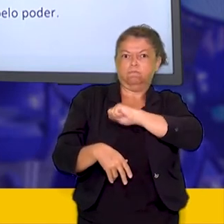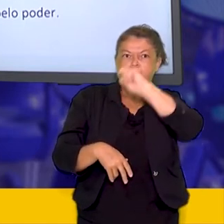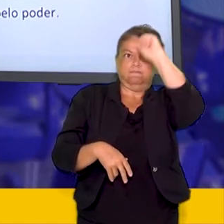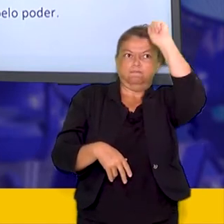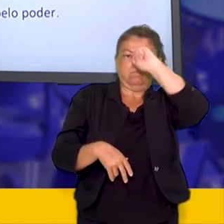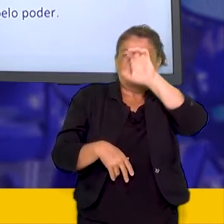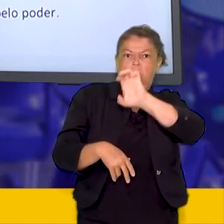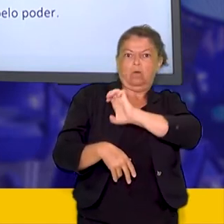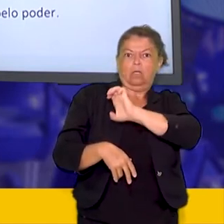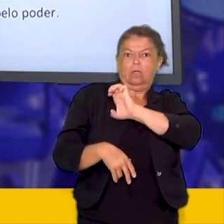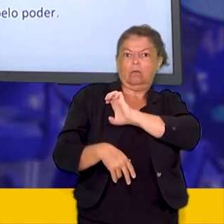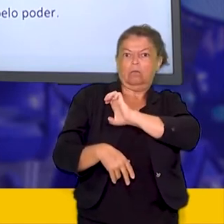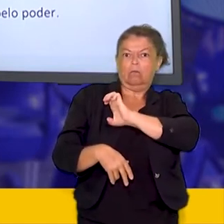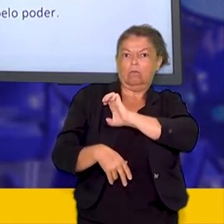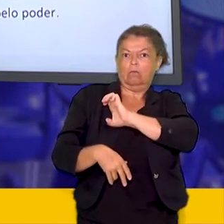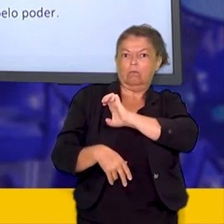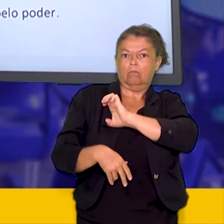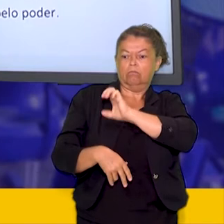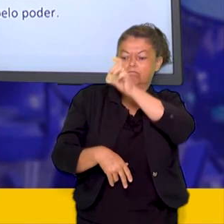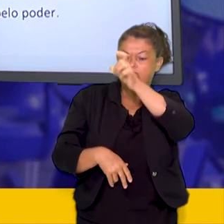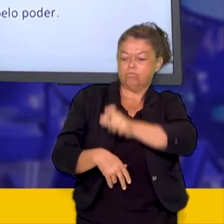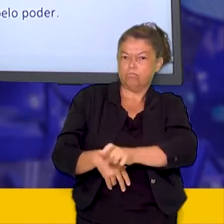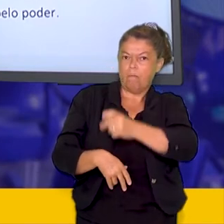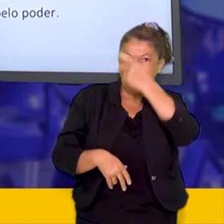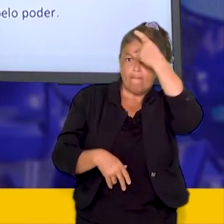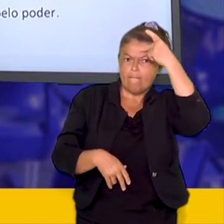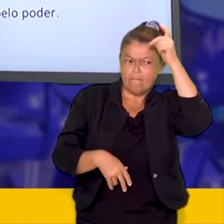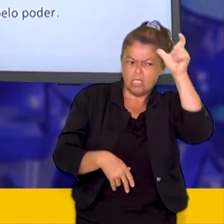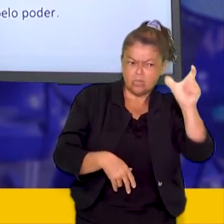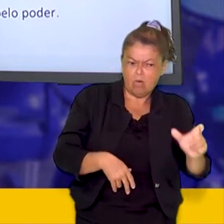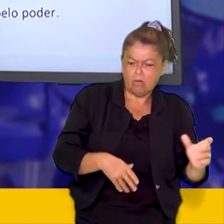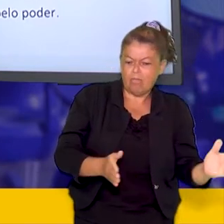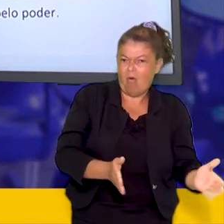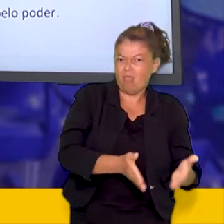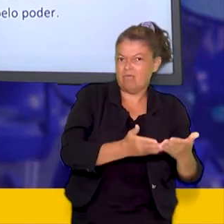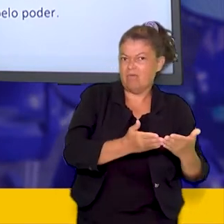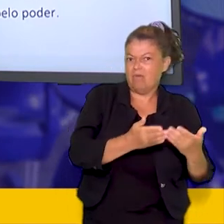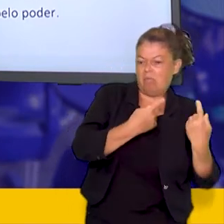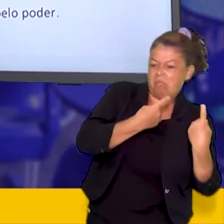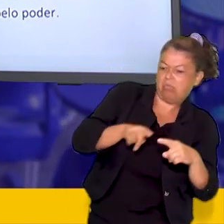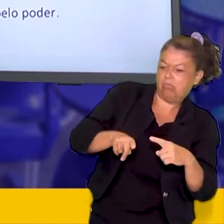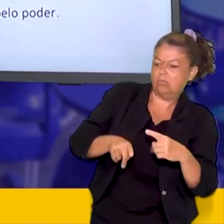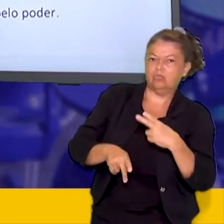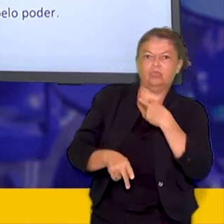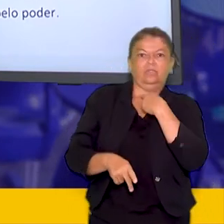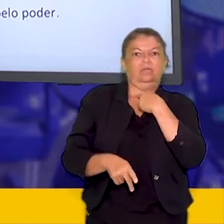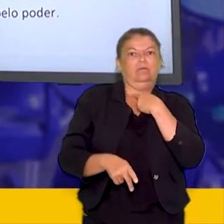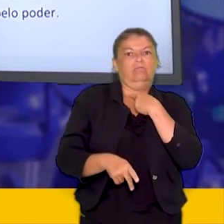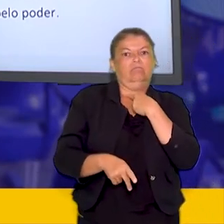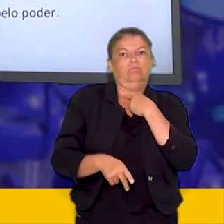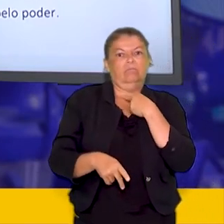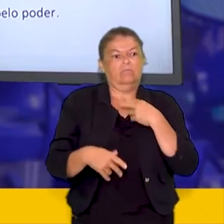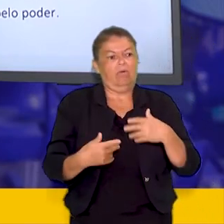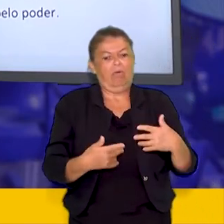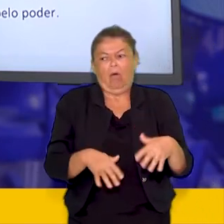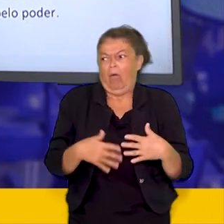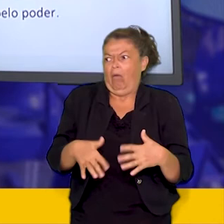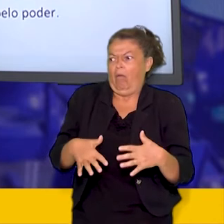proprietário de terra que em condições de se opor sendo então iniciada uma guerra